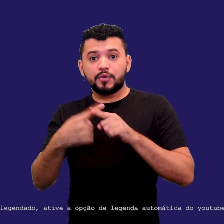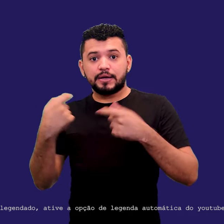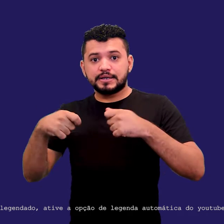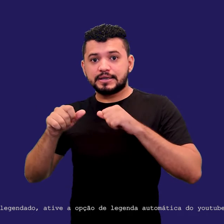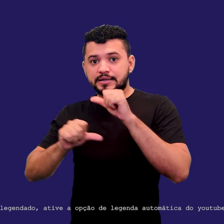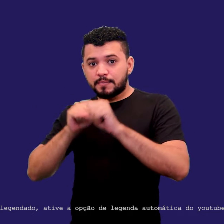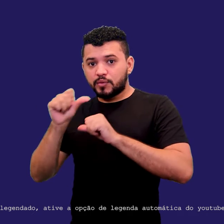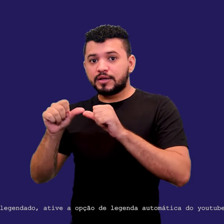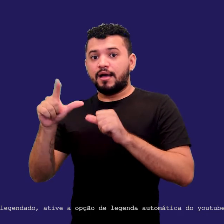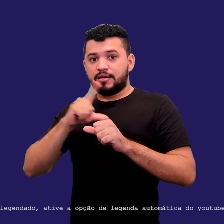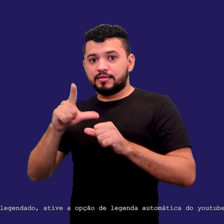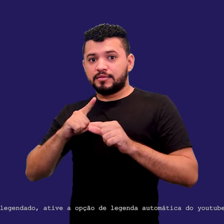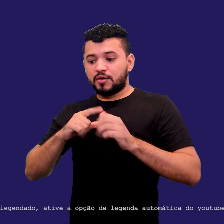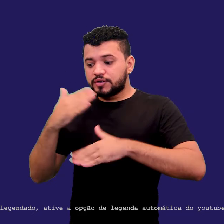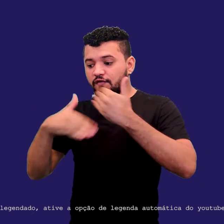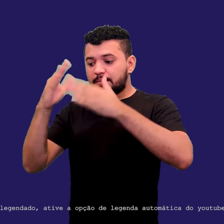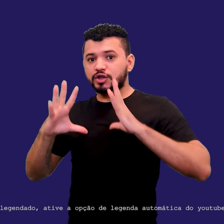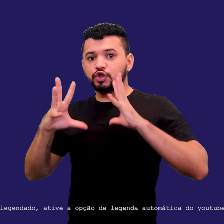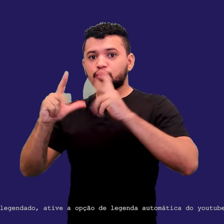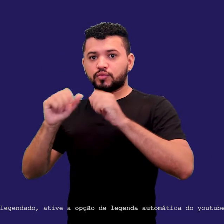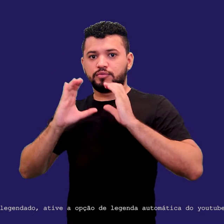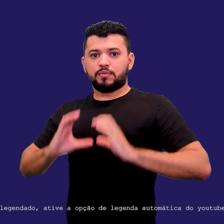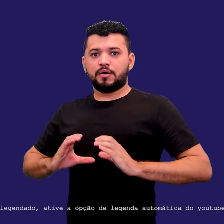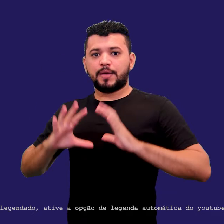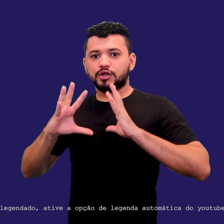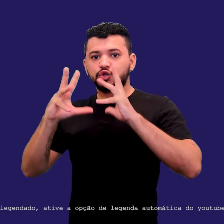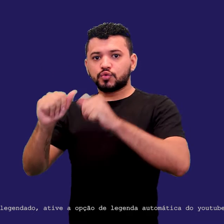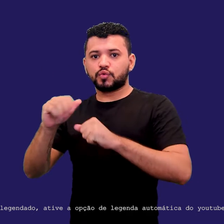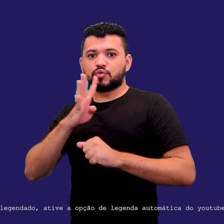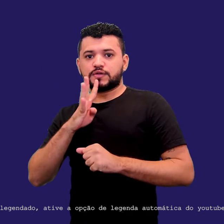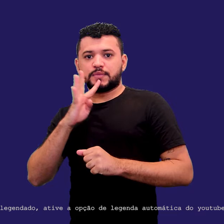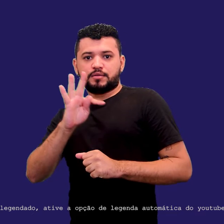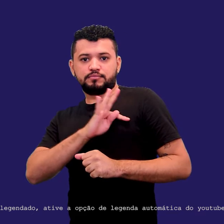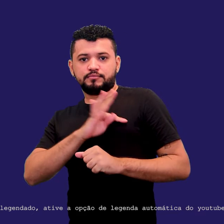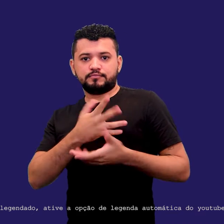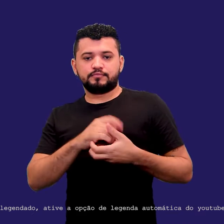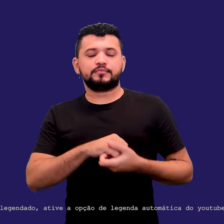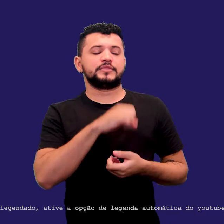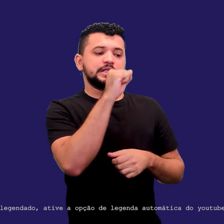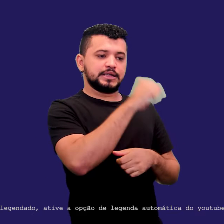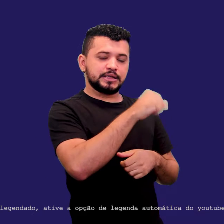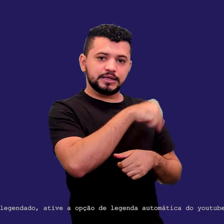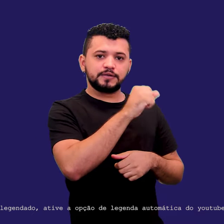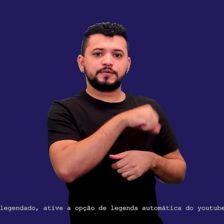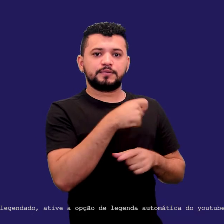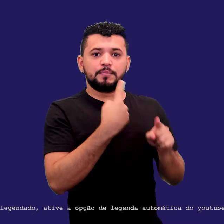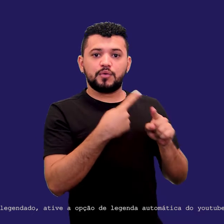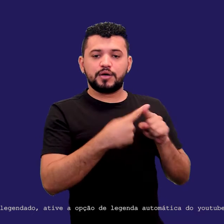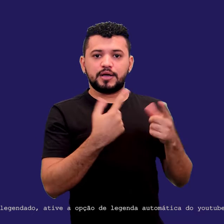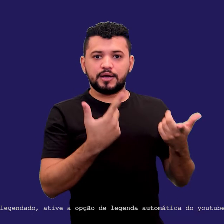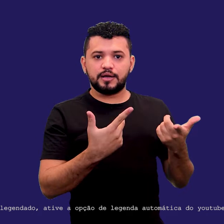Exatamente, um ser humano integral, né? Então, hoje a gente fala de hard skills, que são as